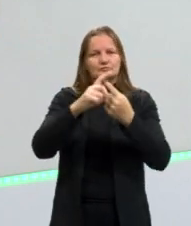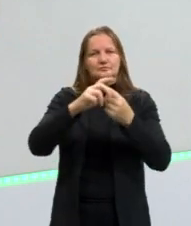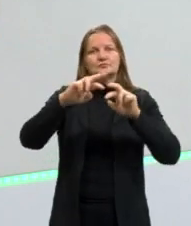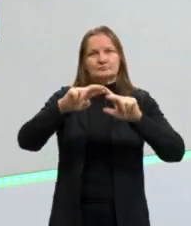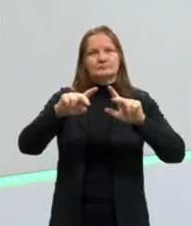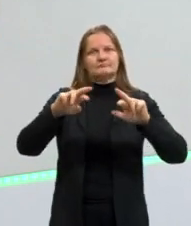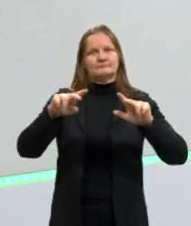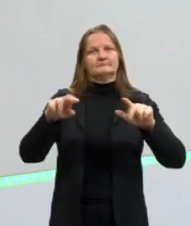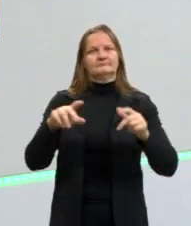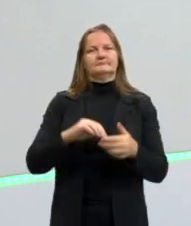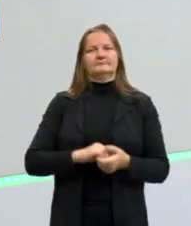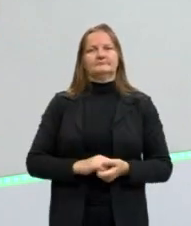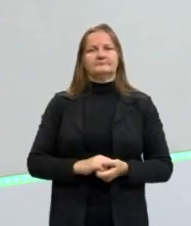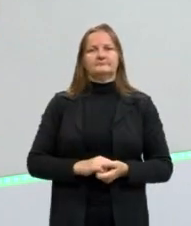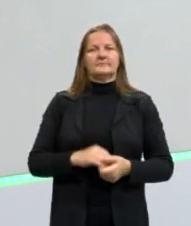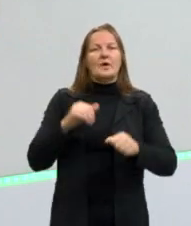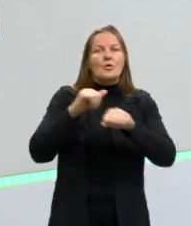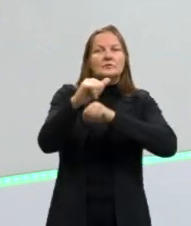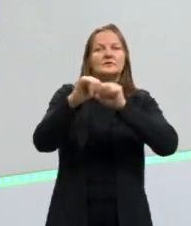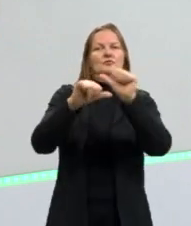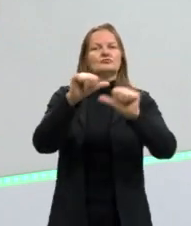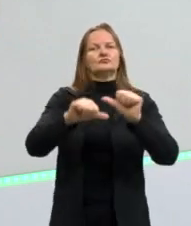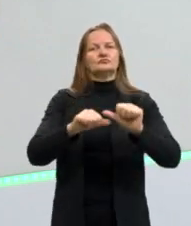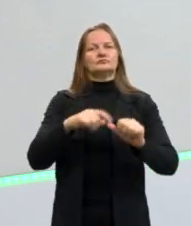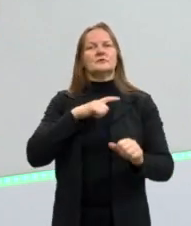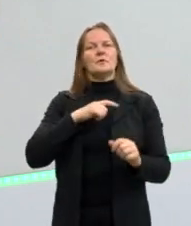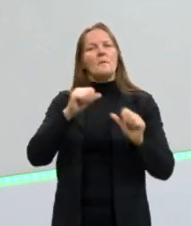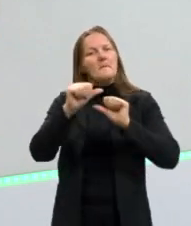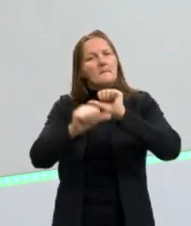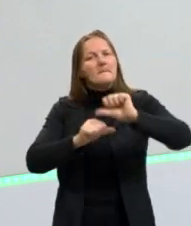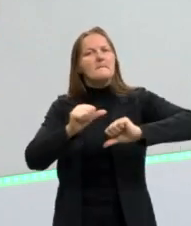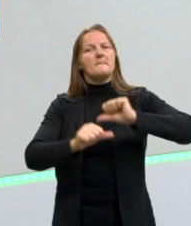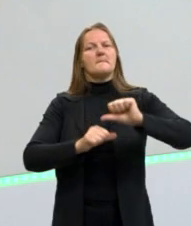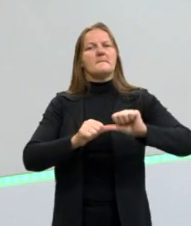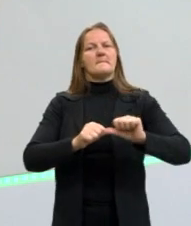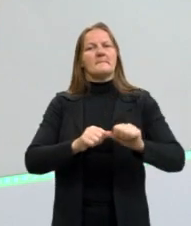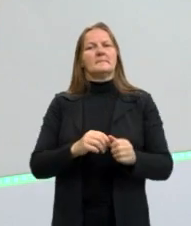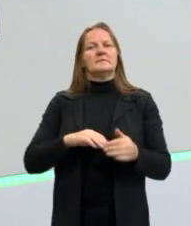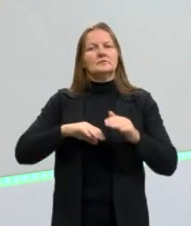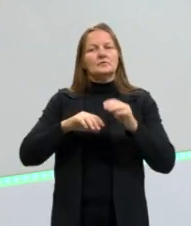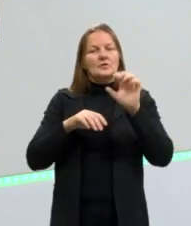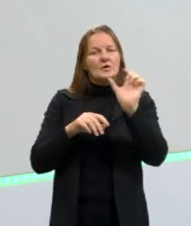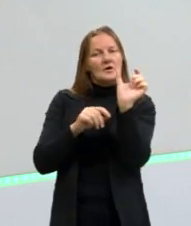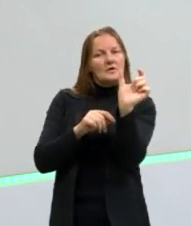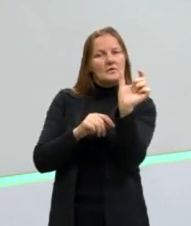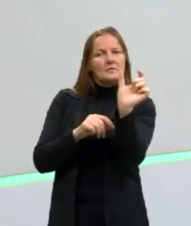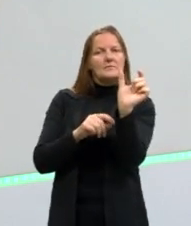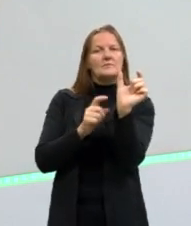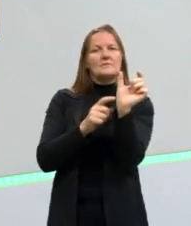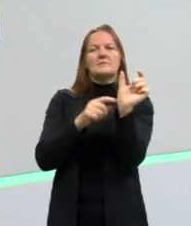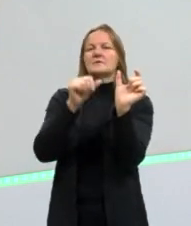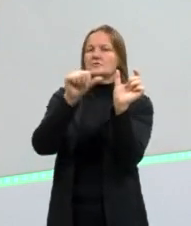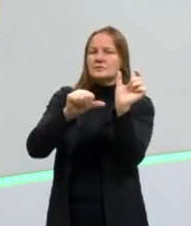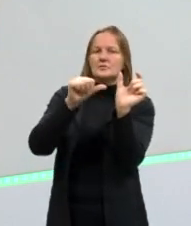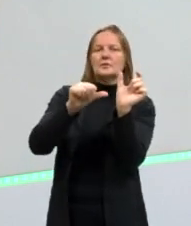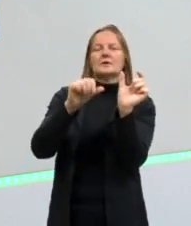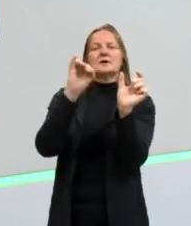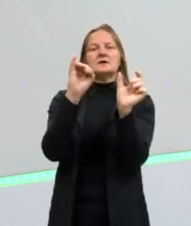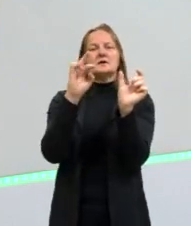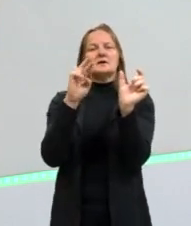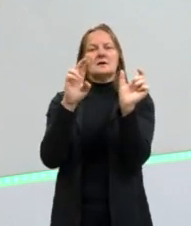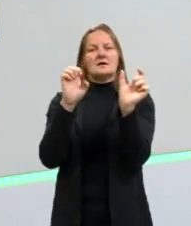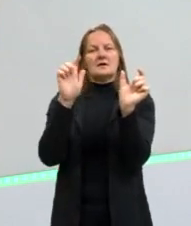transformação, aconteceu a transformação, uma mudança na raiz do verbo, nós temos aí um verbo